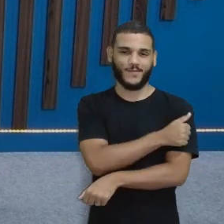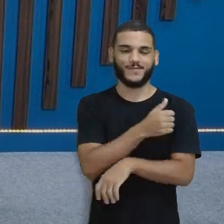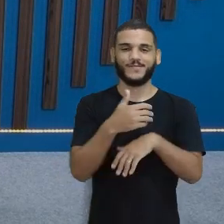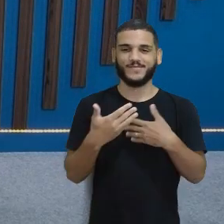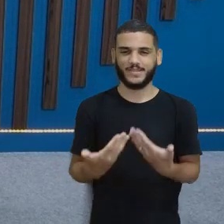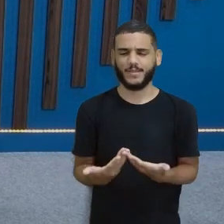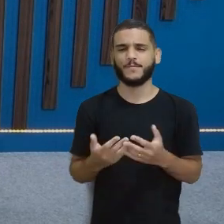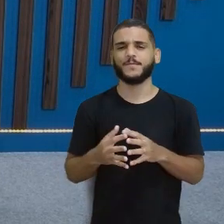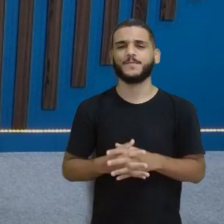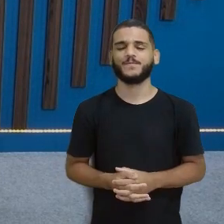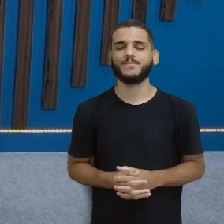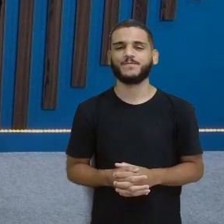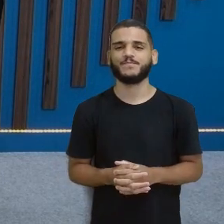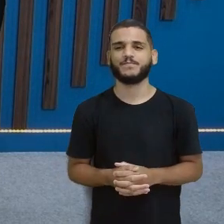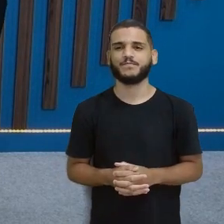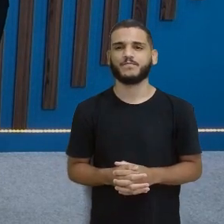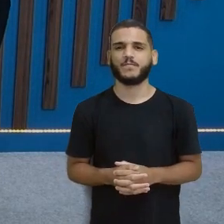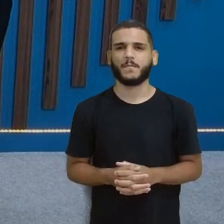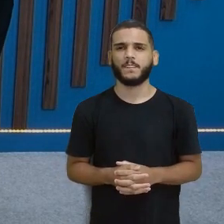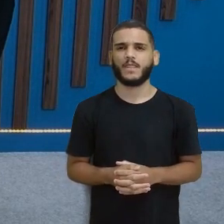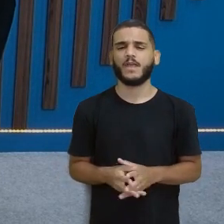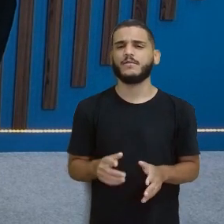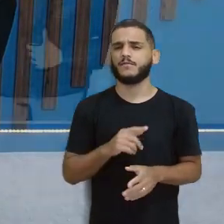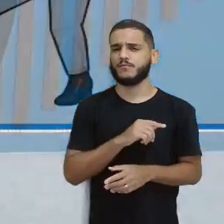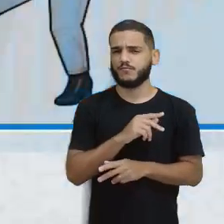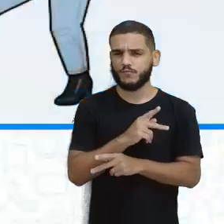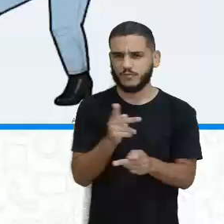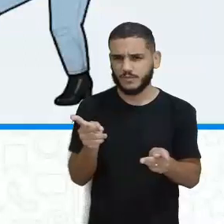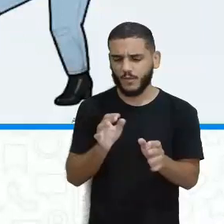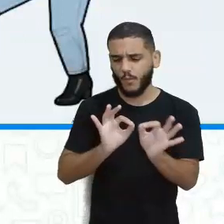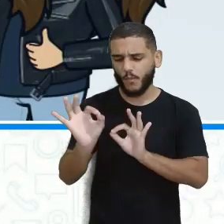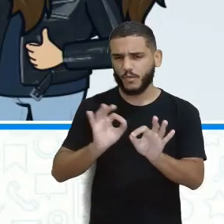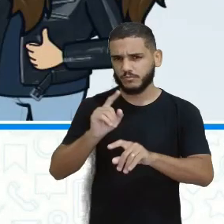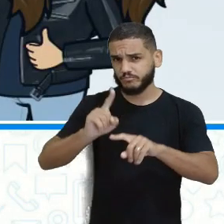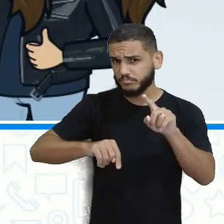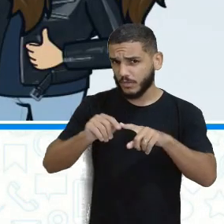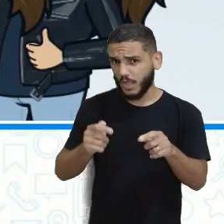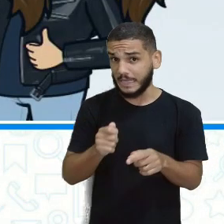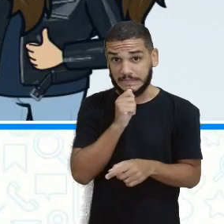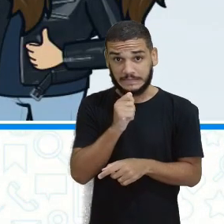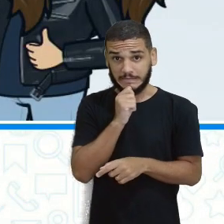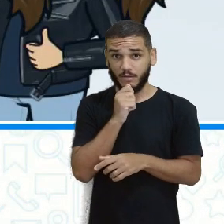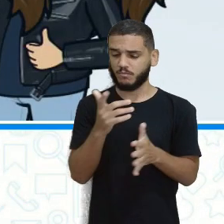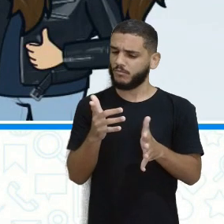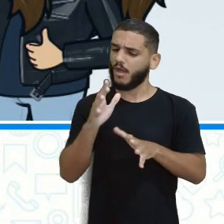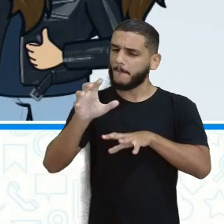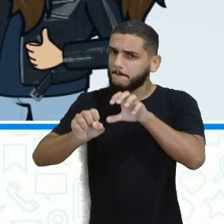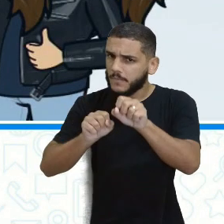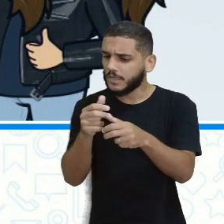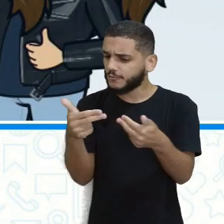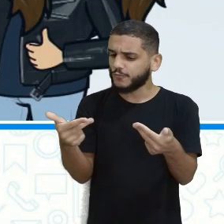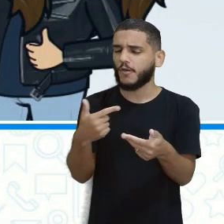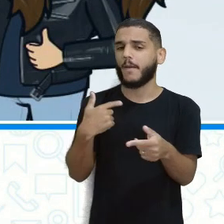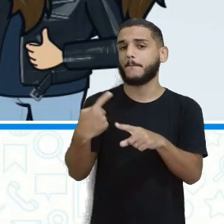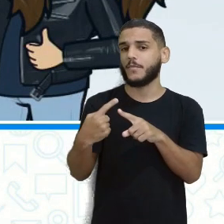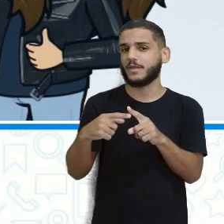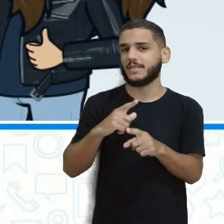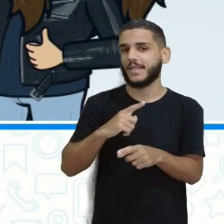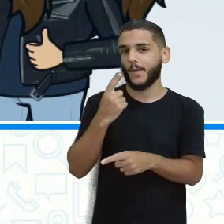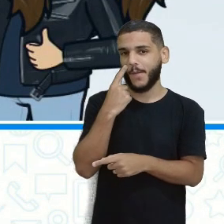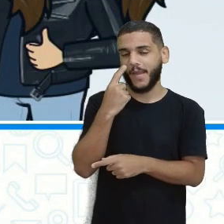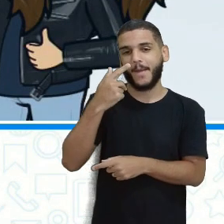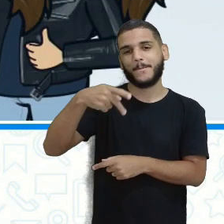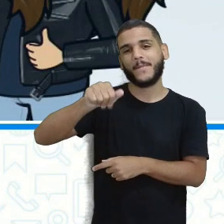eu quero saber, já separou o material? Ainda não? Corre e pega a Ivice, o meu Papa Nome está ali e tem